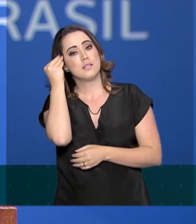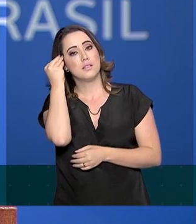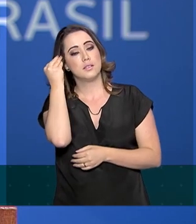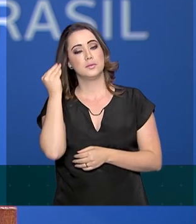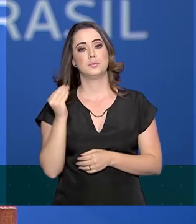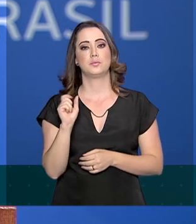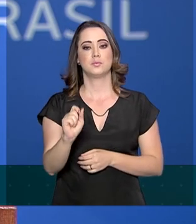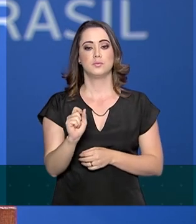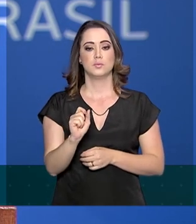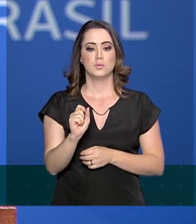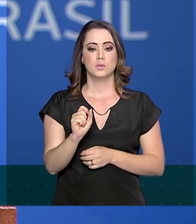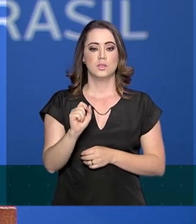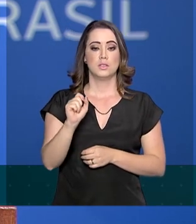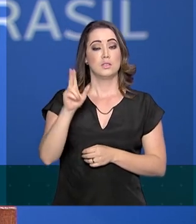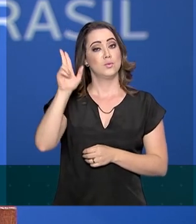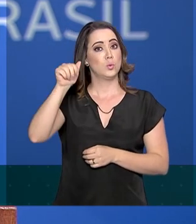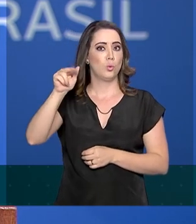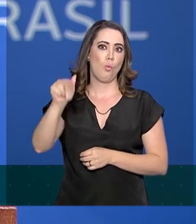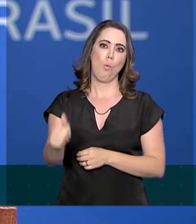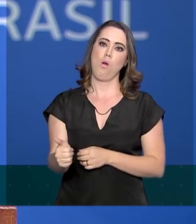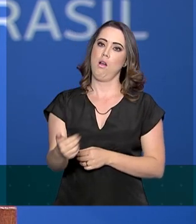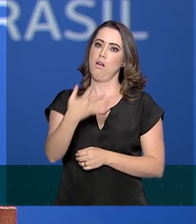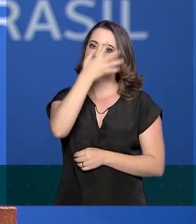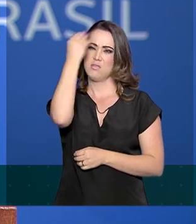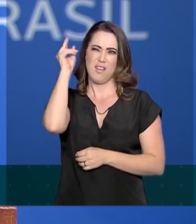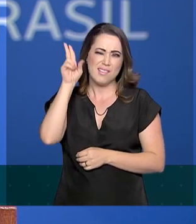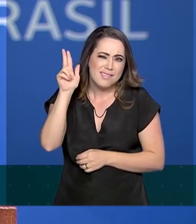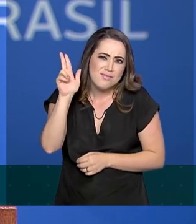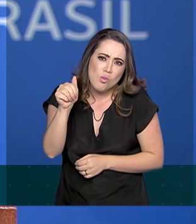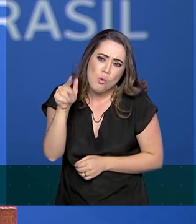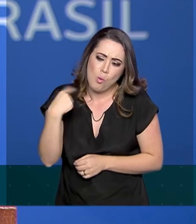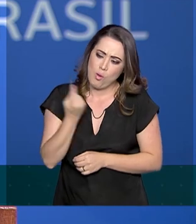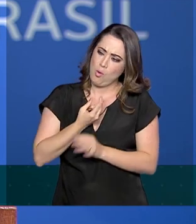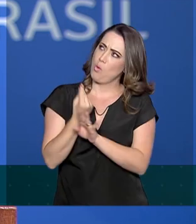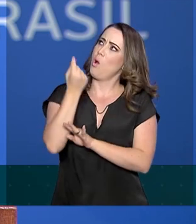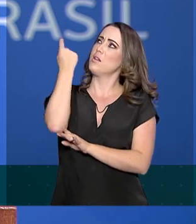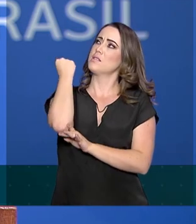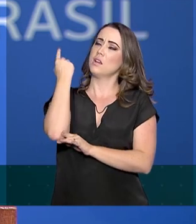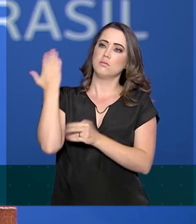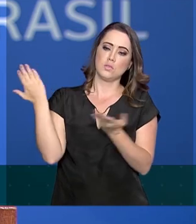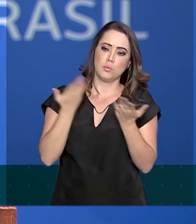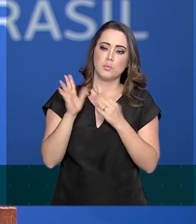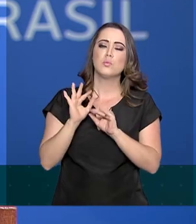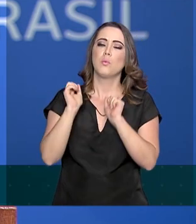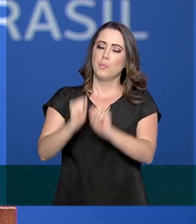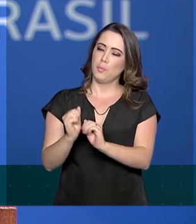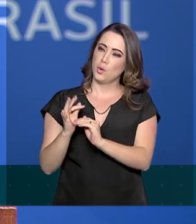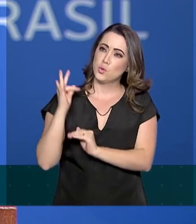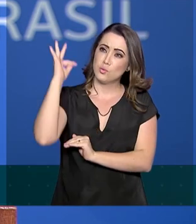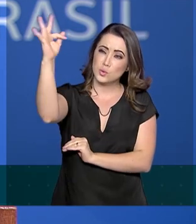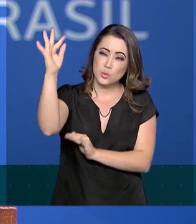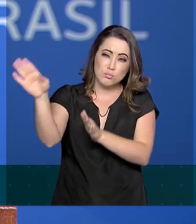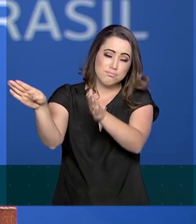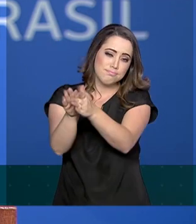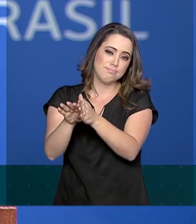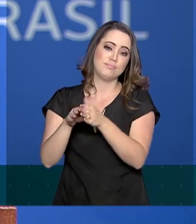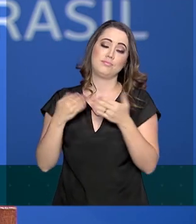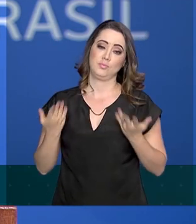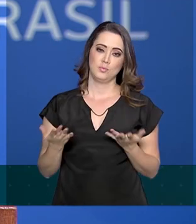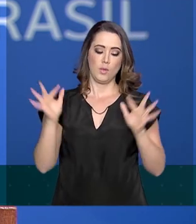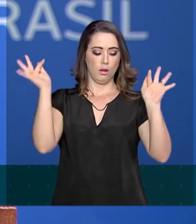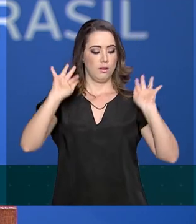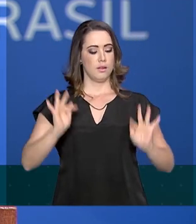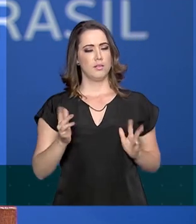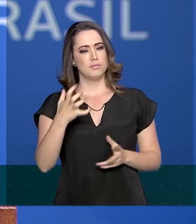Esquece jamais do que nós fomos e de que onde poderemos chegar. E a